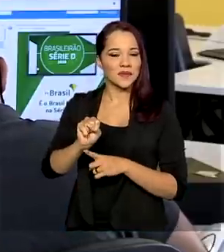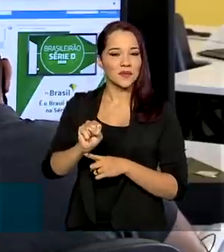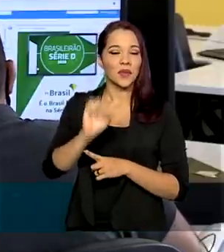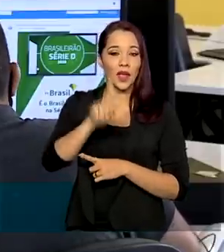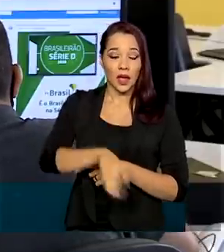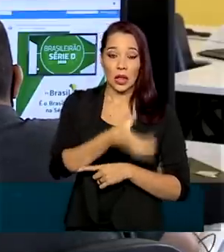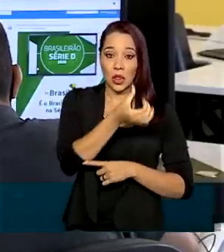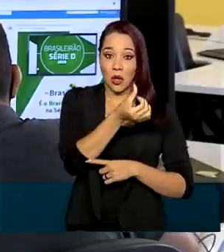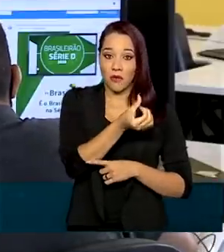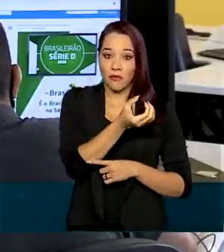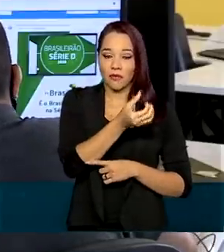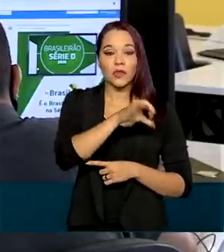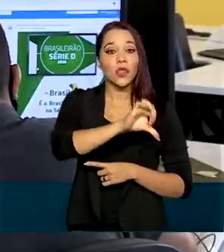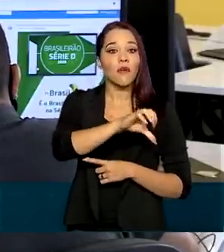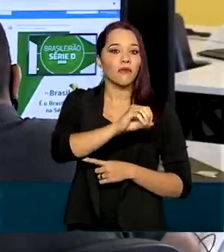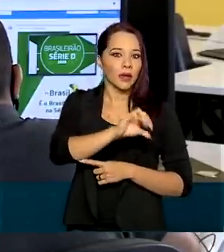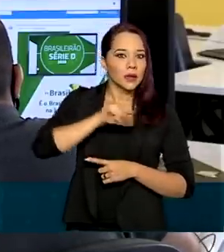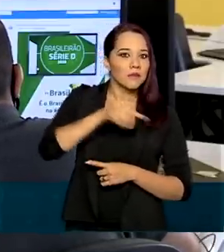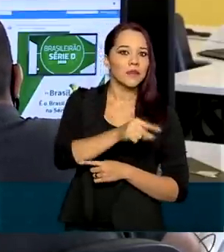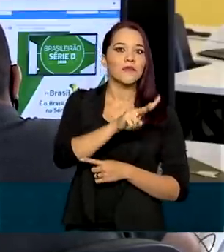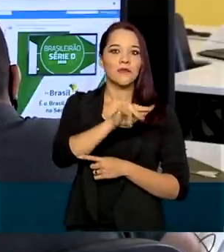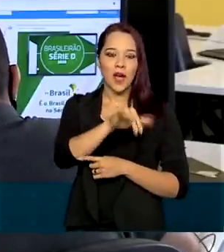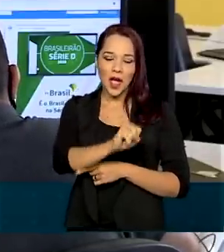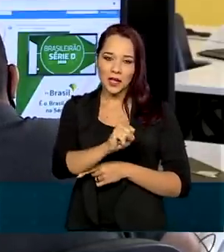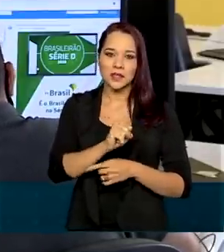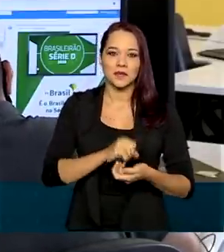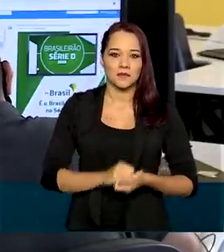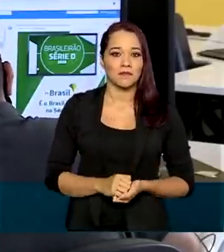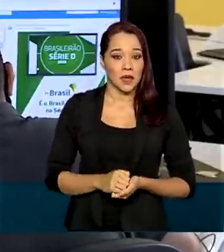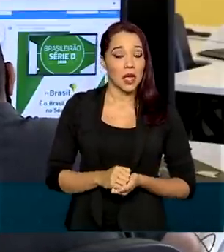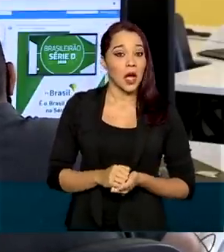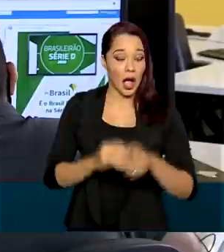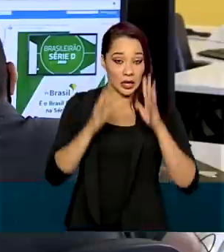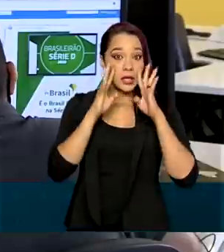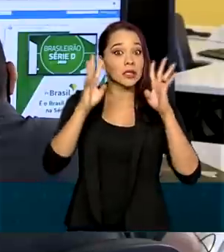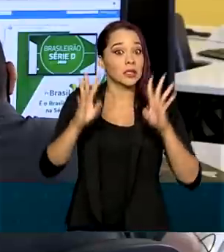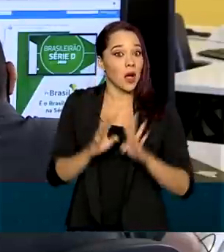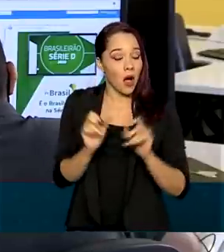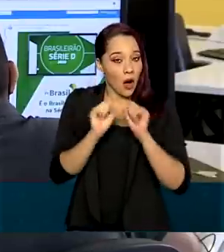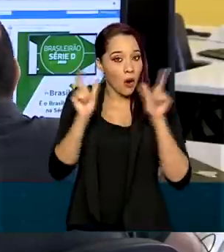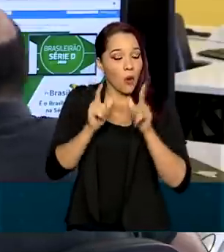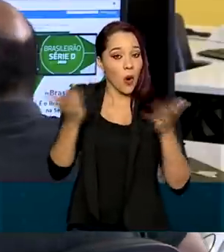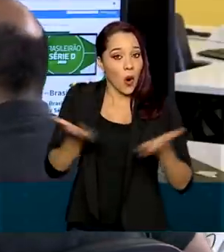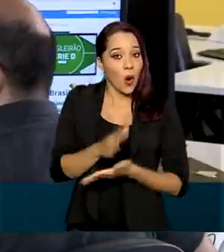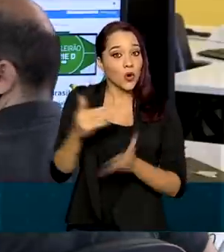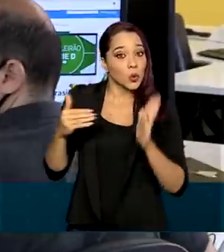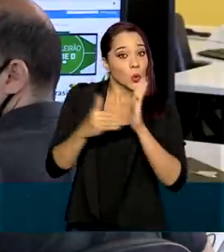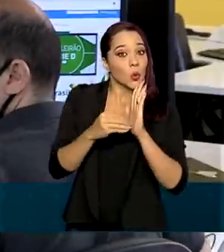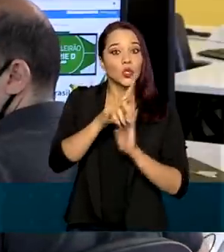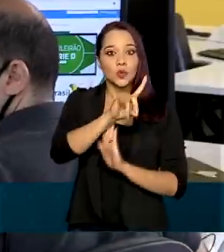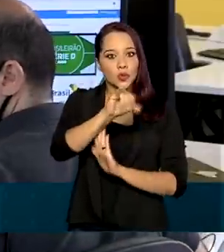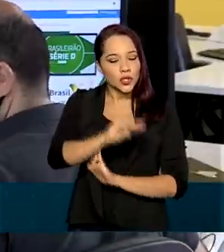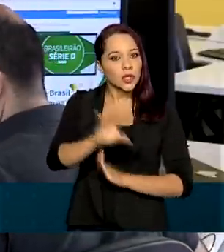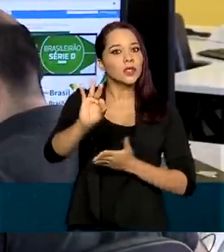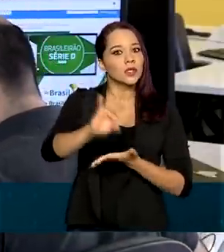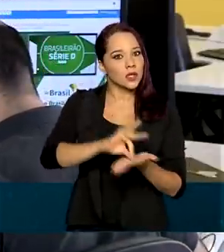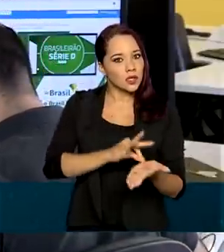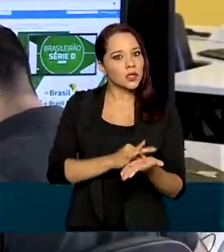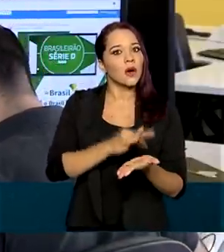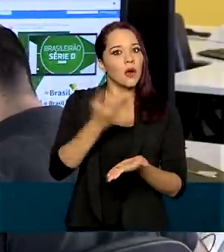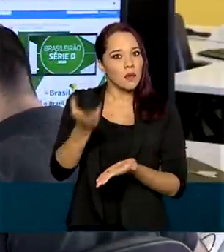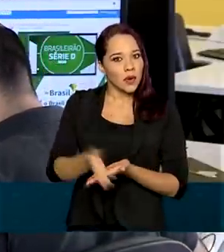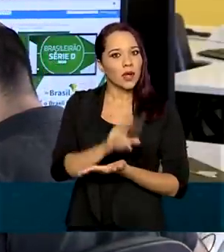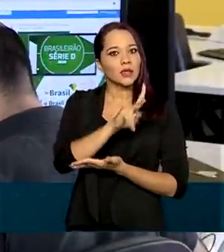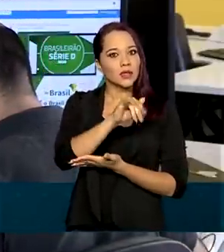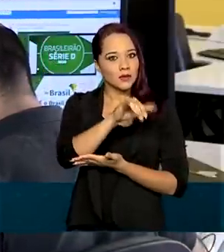São 90 mil vagas no total. E atenção aos estudantes, hoje é o último dia de inscrição para